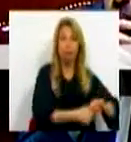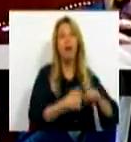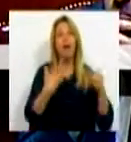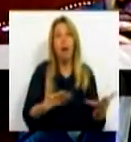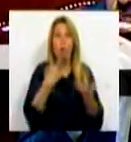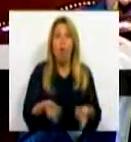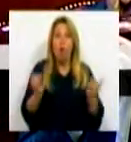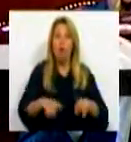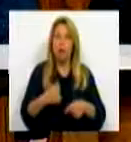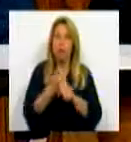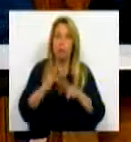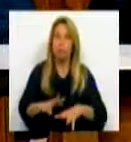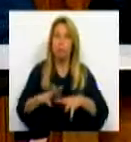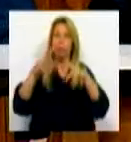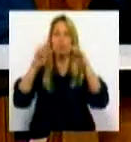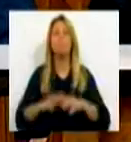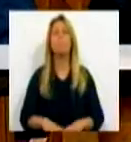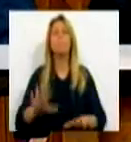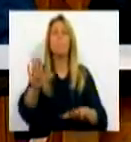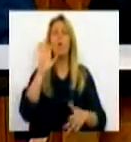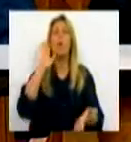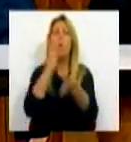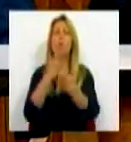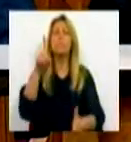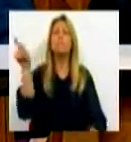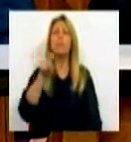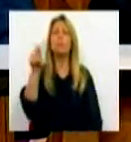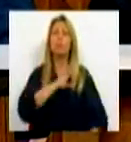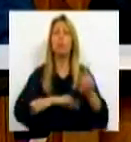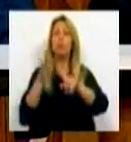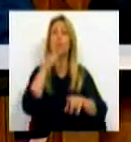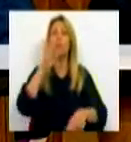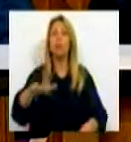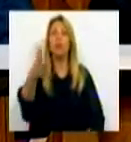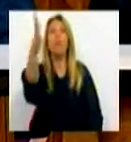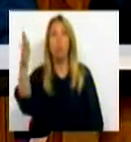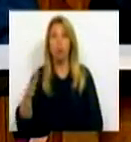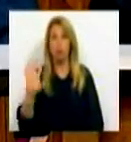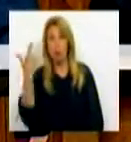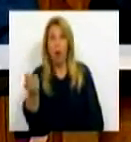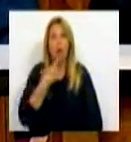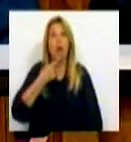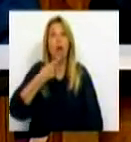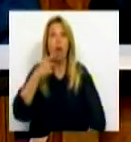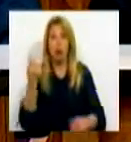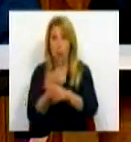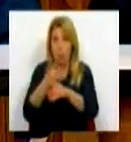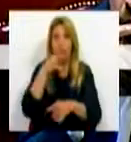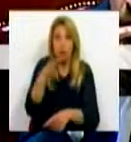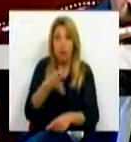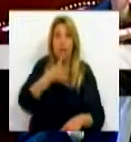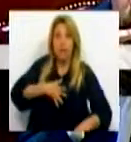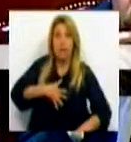o Sr. Deputado esteve nos últimos seis meses, quando nos fala de muitas das coisas que aqui falamos? Onde é que o Sr.